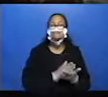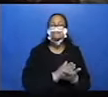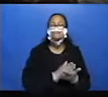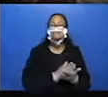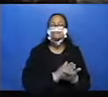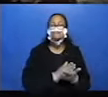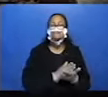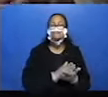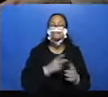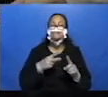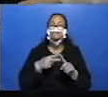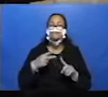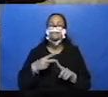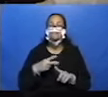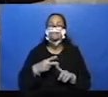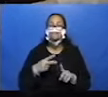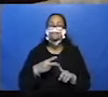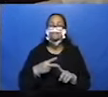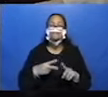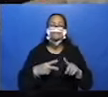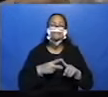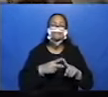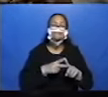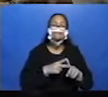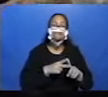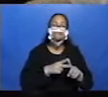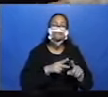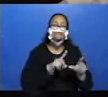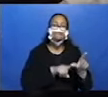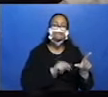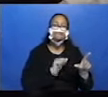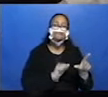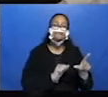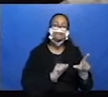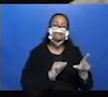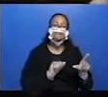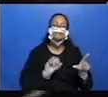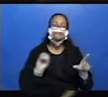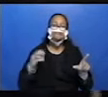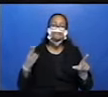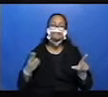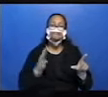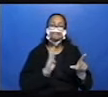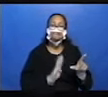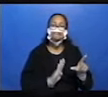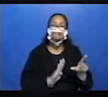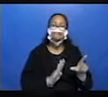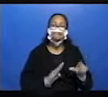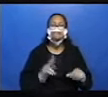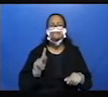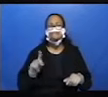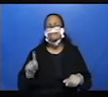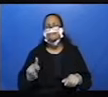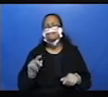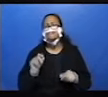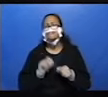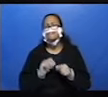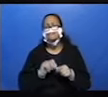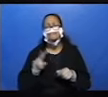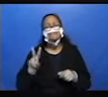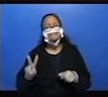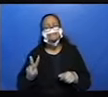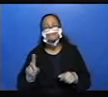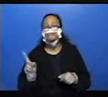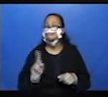A história da letra A ou a história da letra B. Você escolhe uma das duas. Professor, é para fazer as duas? Não.